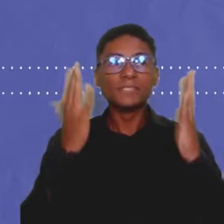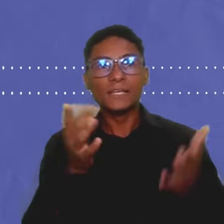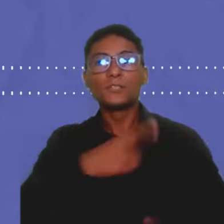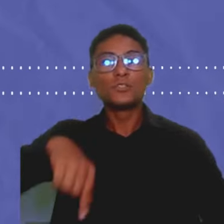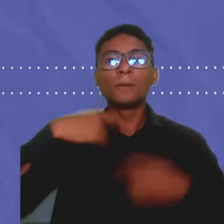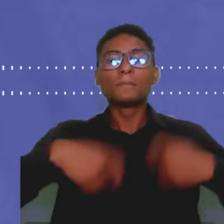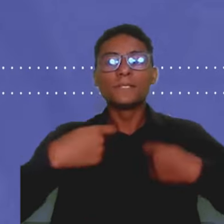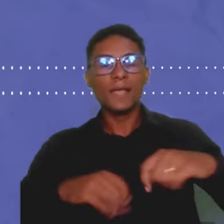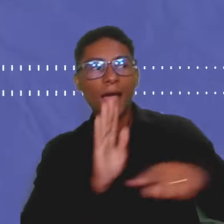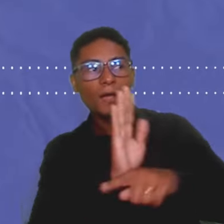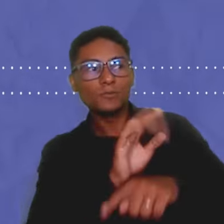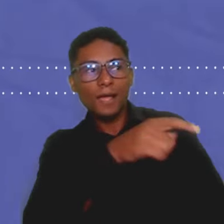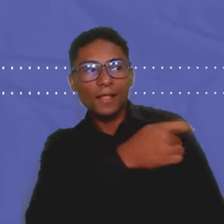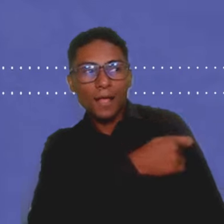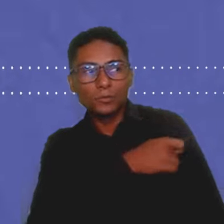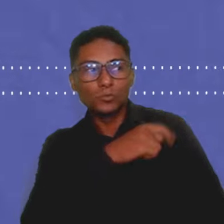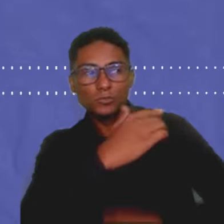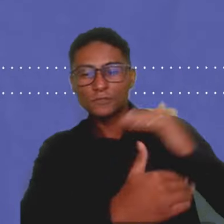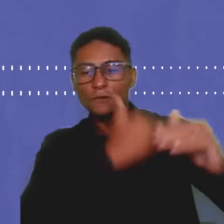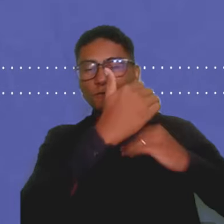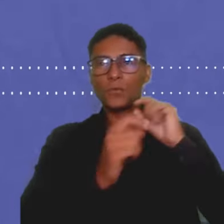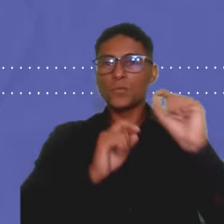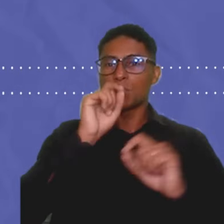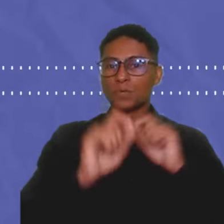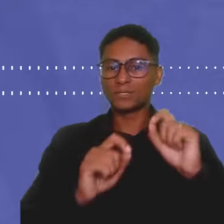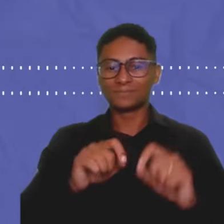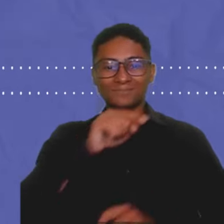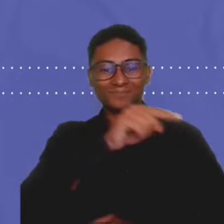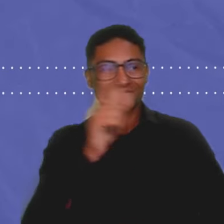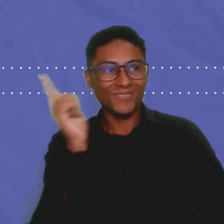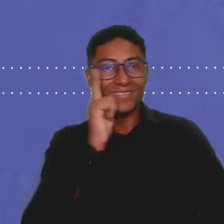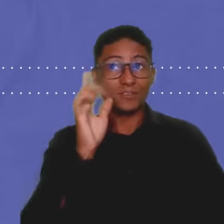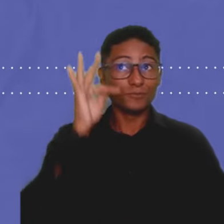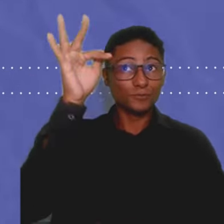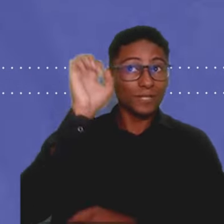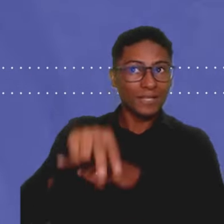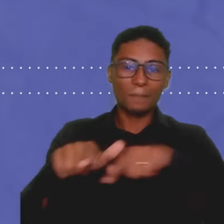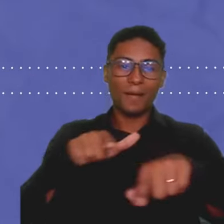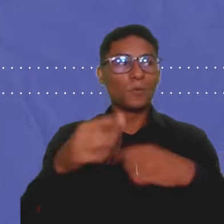ajudar a desenvolver as crianças de hoje para que eles tenham empregabilidade amanhã?